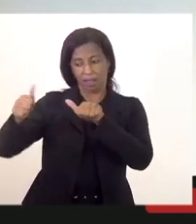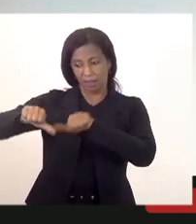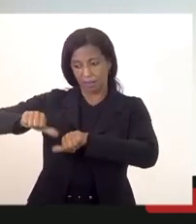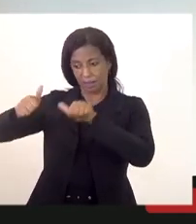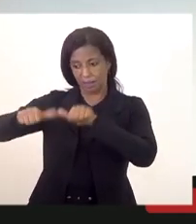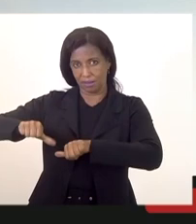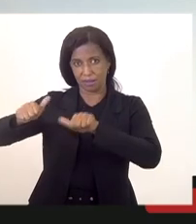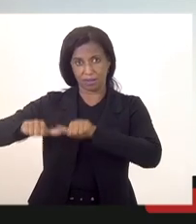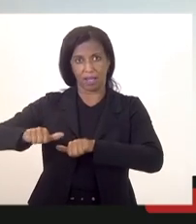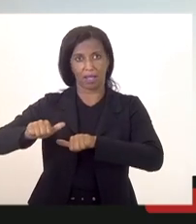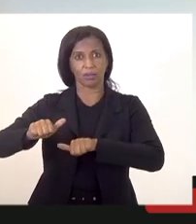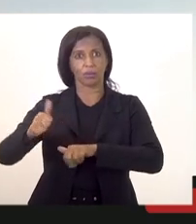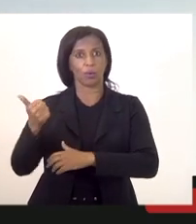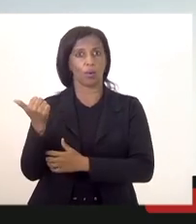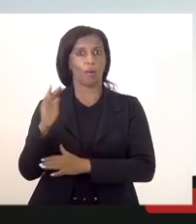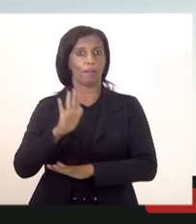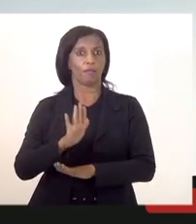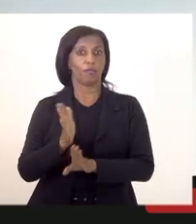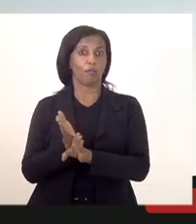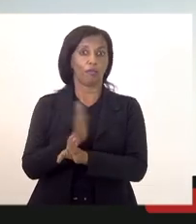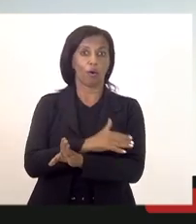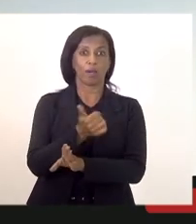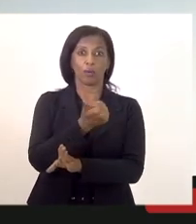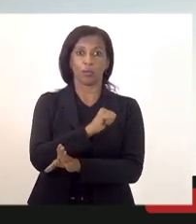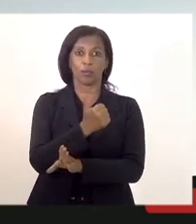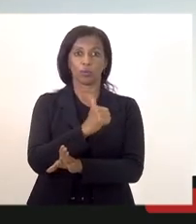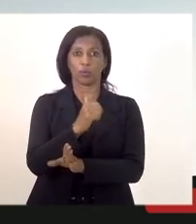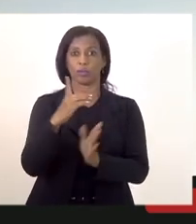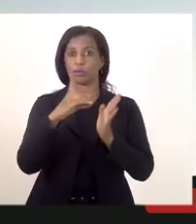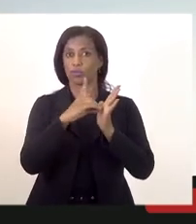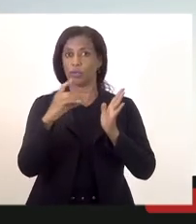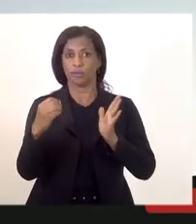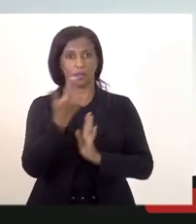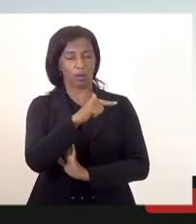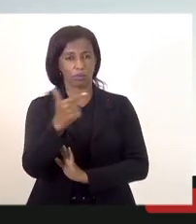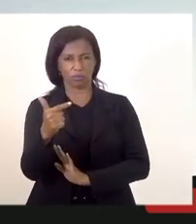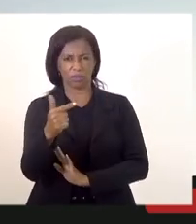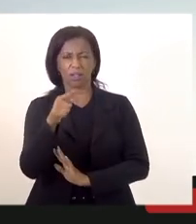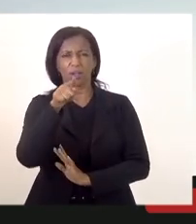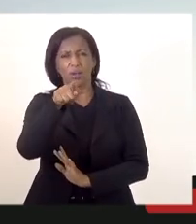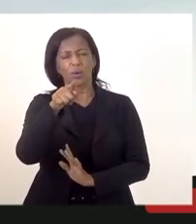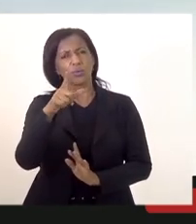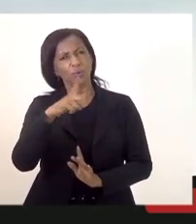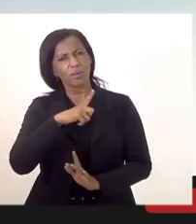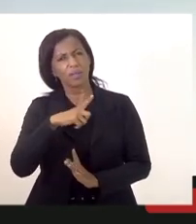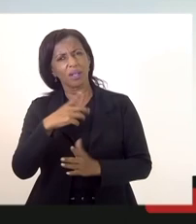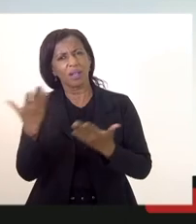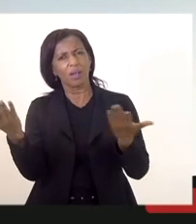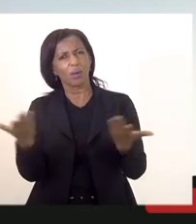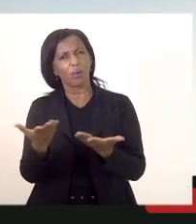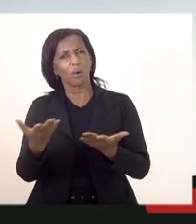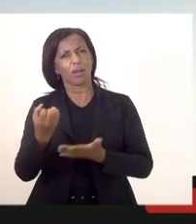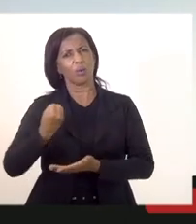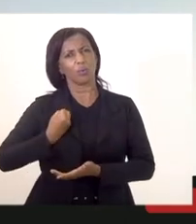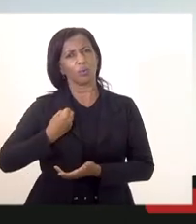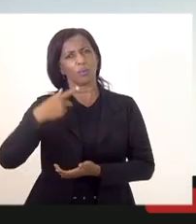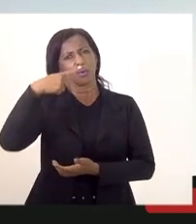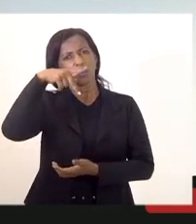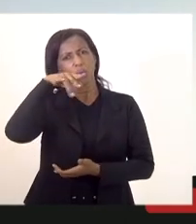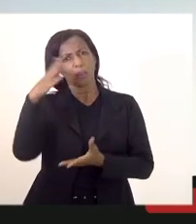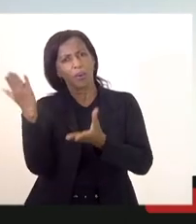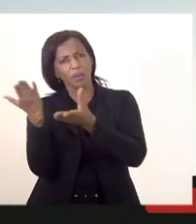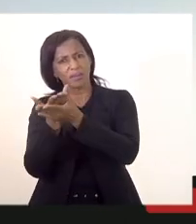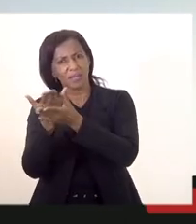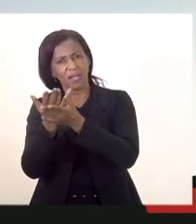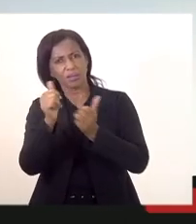os 11 que estão fora do diário oficial tá certo eu entendi o senhor teria como passar ou agora ou outro momento o número do processo pra que a gente